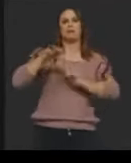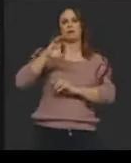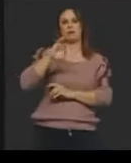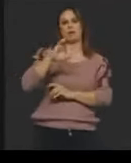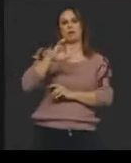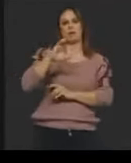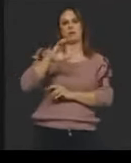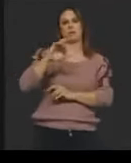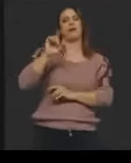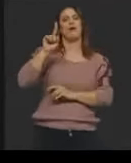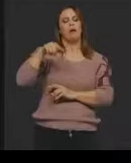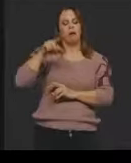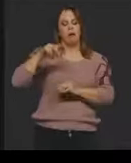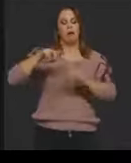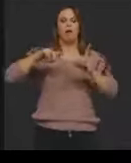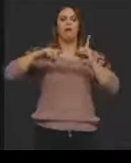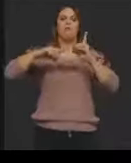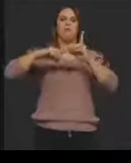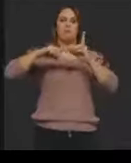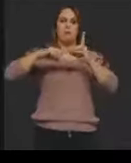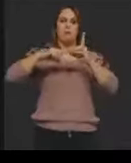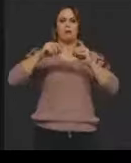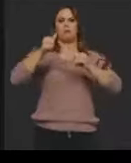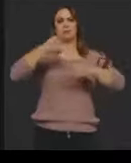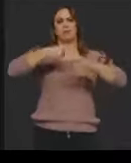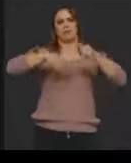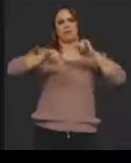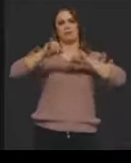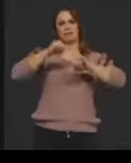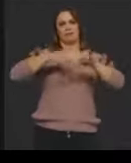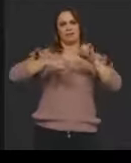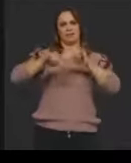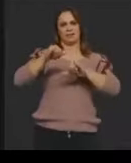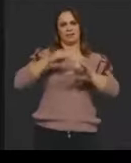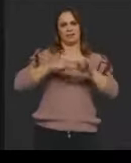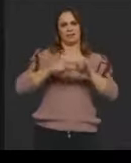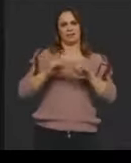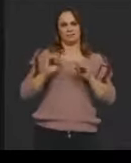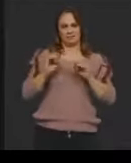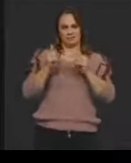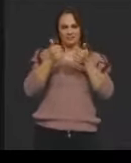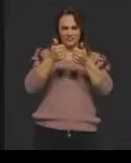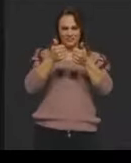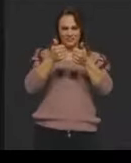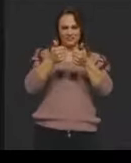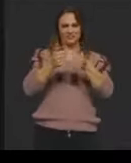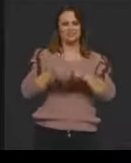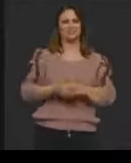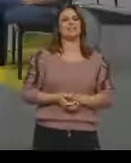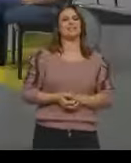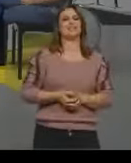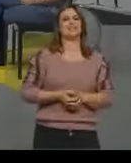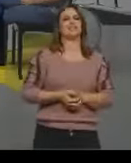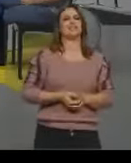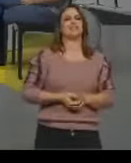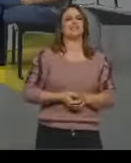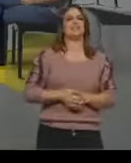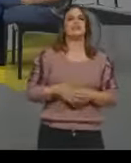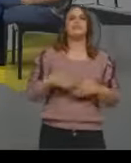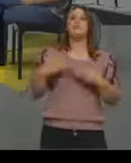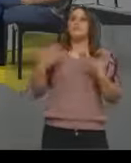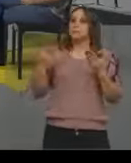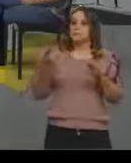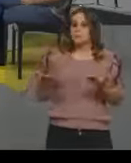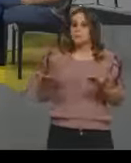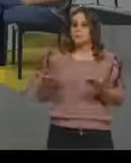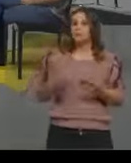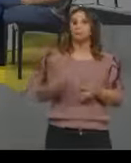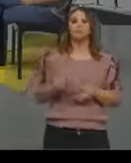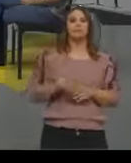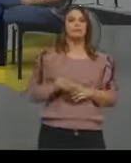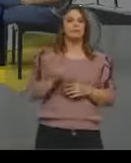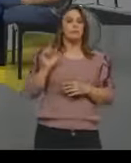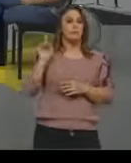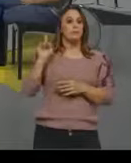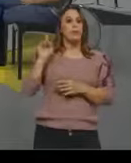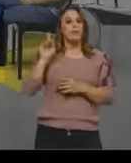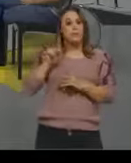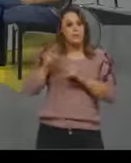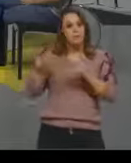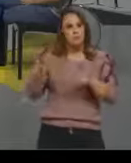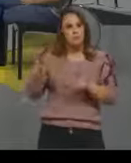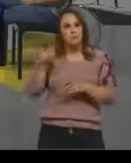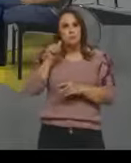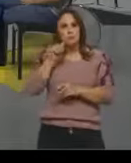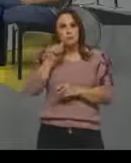orgânicas, moléculas químicas, tá certo? É isso que eu queria falar com vocês. Então, Débora falou sobre essa importância,